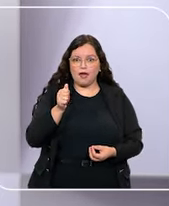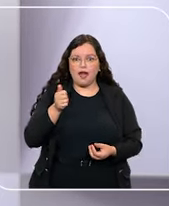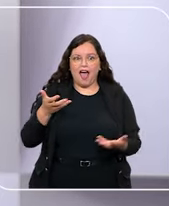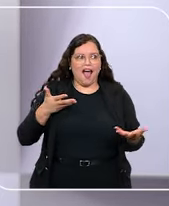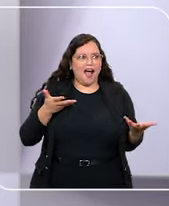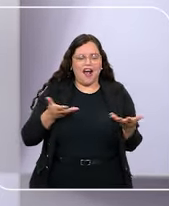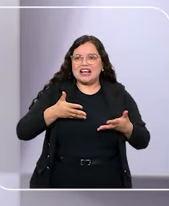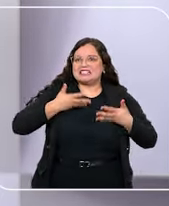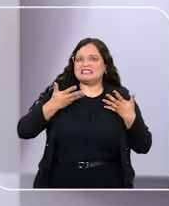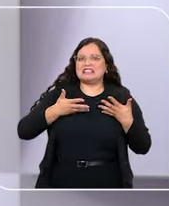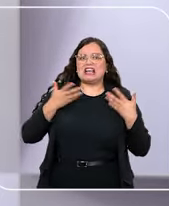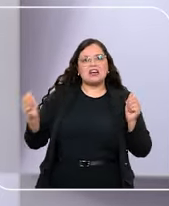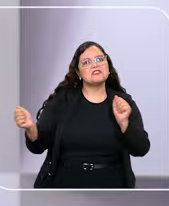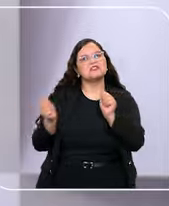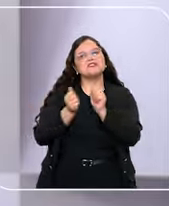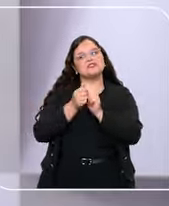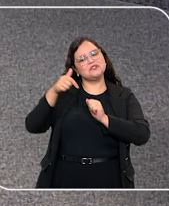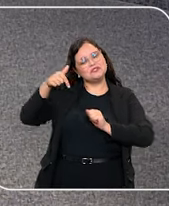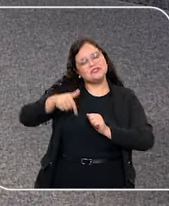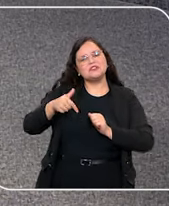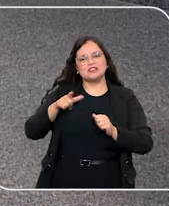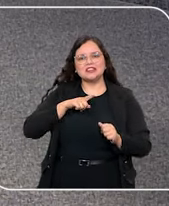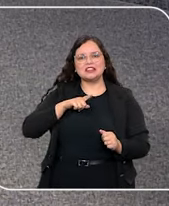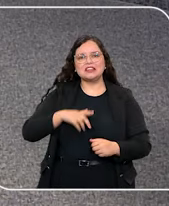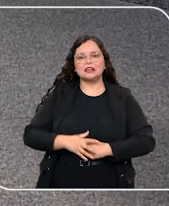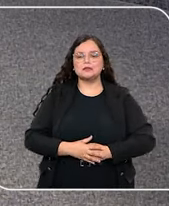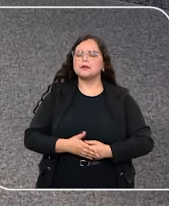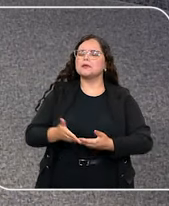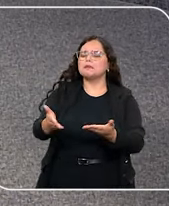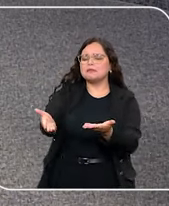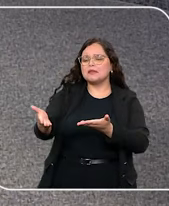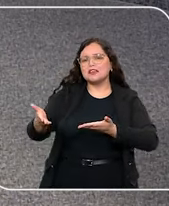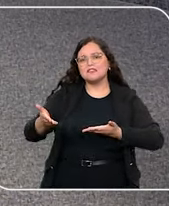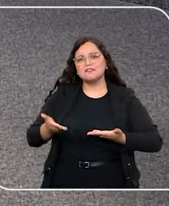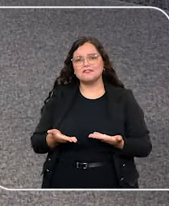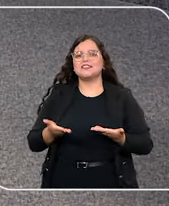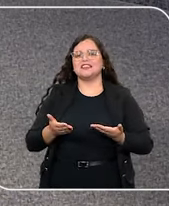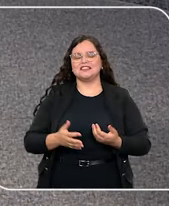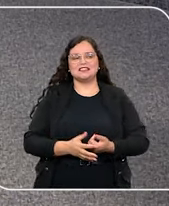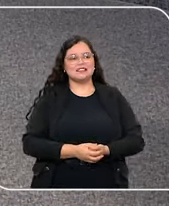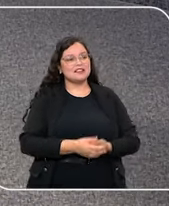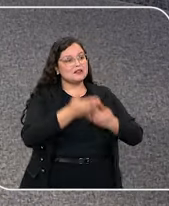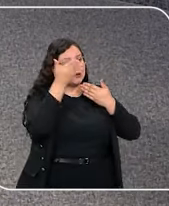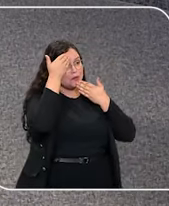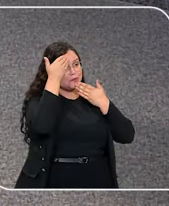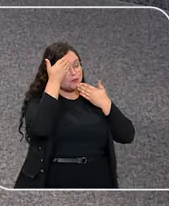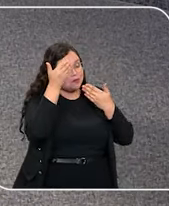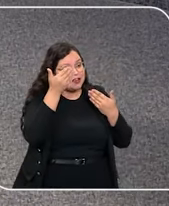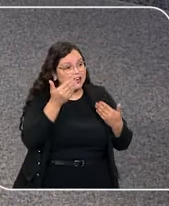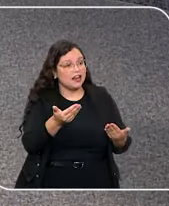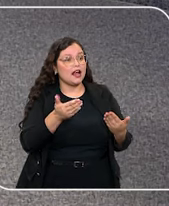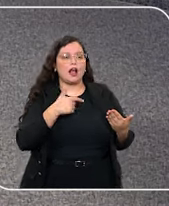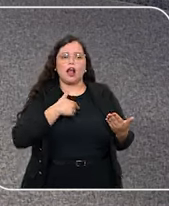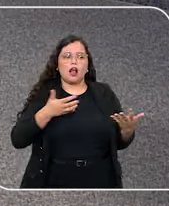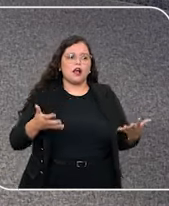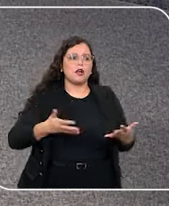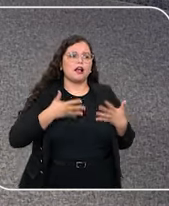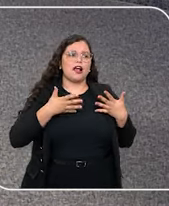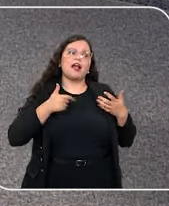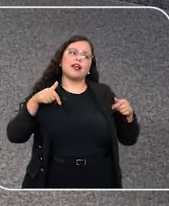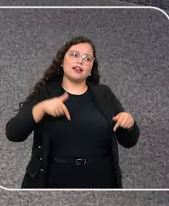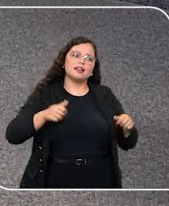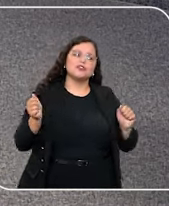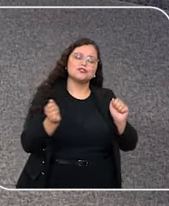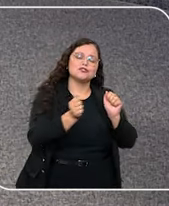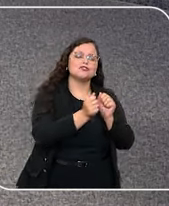alegria de receber agora aqui no estúdio. Seja muito bem-vinda, Fátima. Muito obrigada, Samanta. Honra e